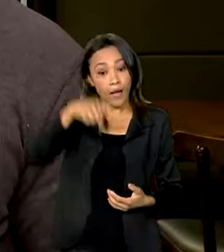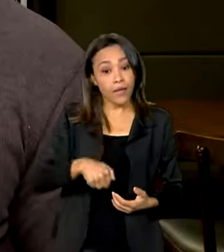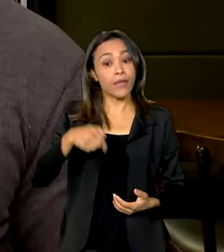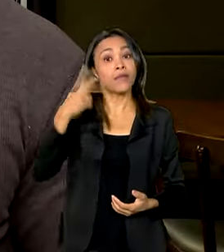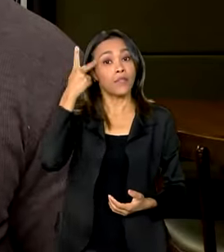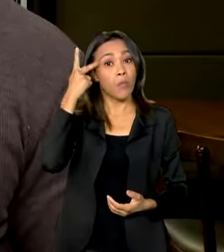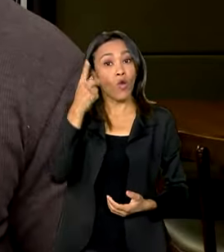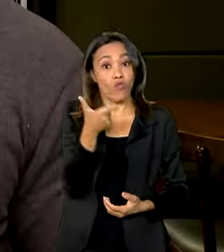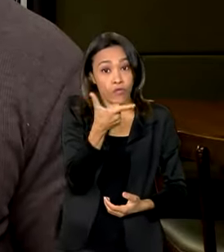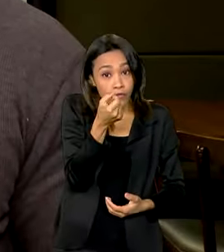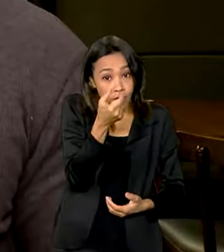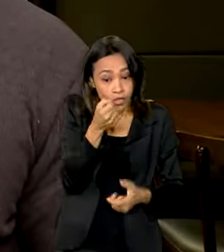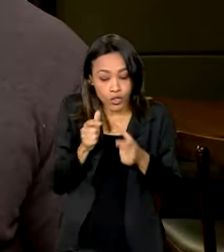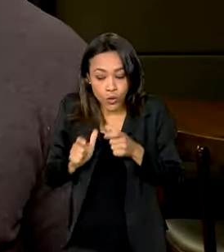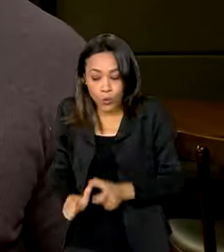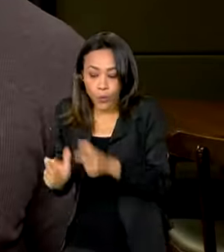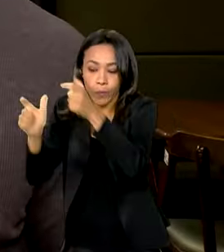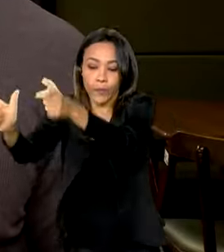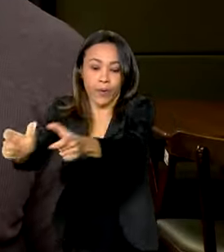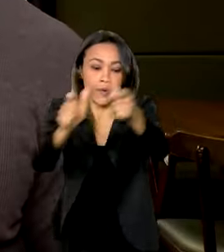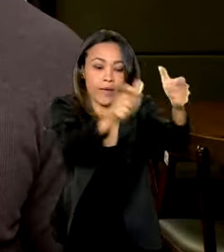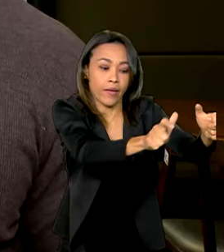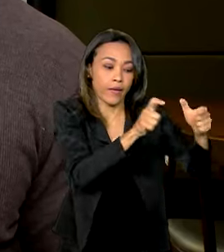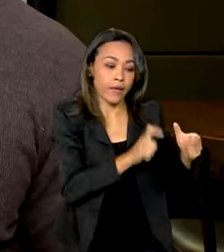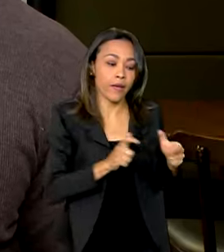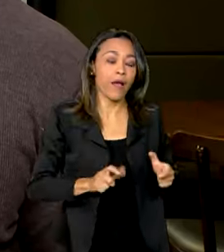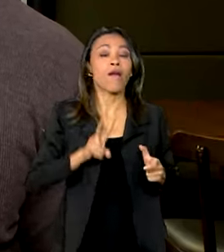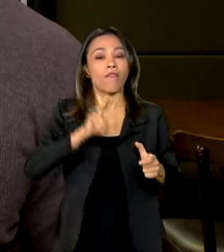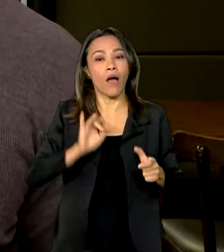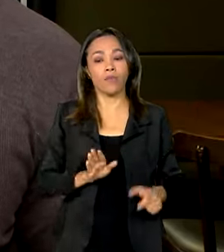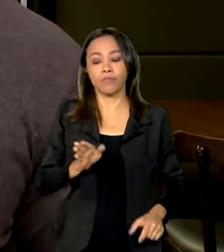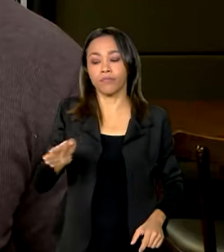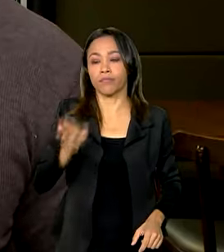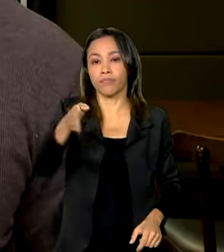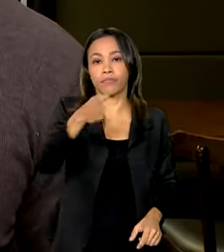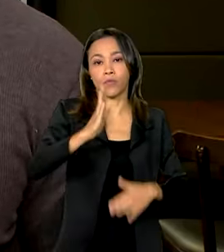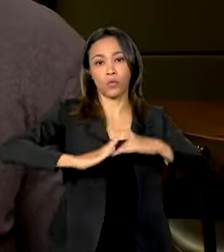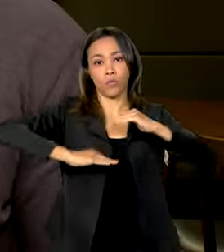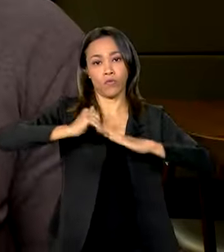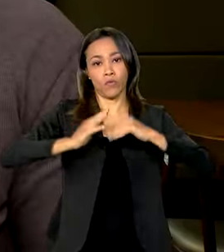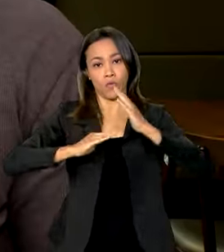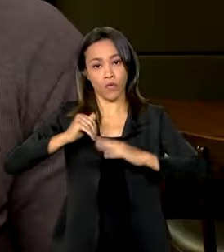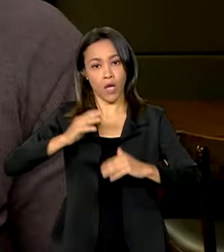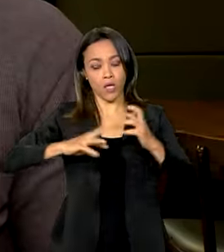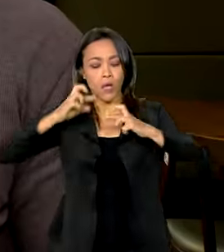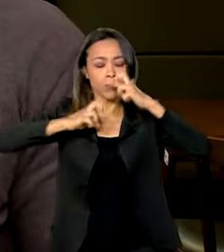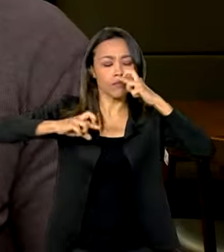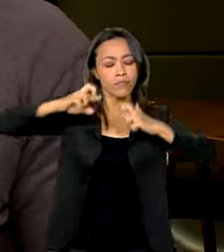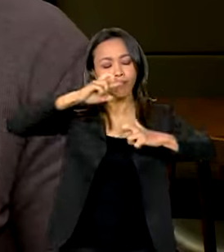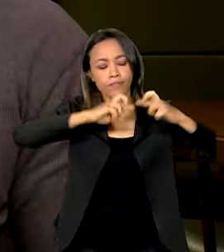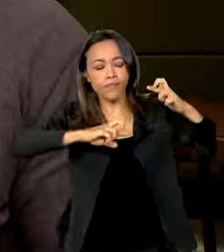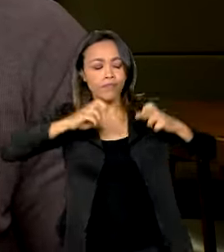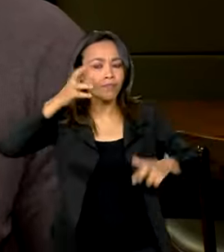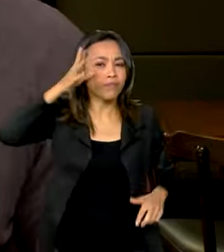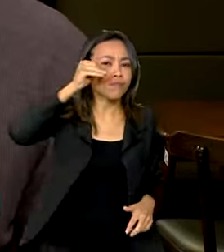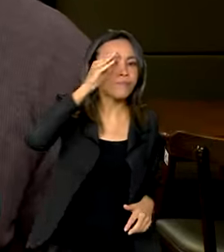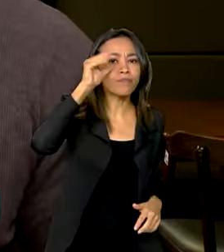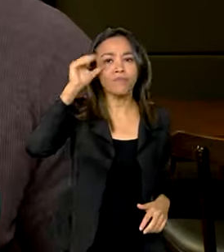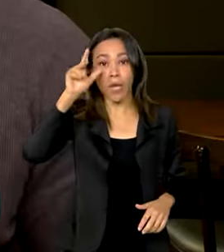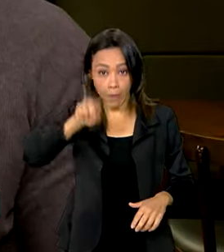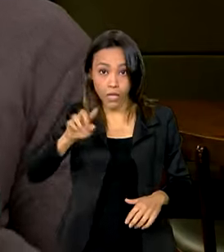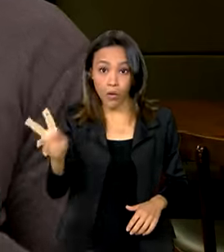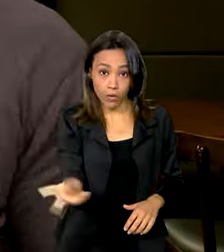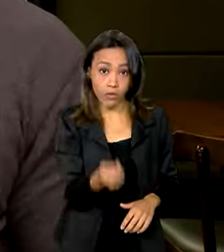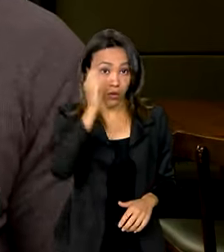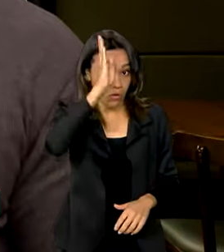20 pontos da cidade vão receber a fiscalização da Anatel. mas a blitz acontece por todo o